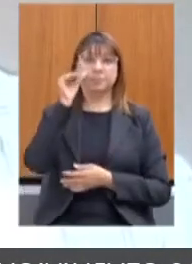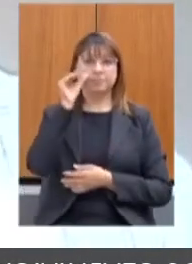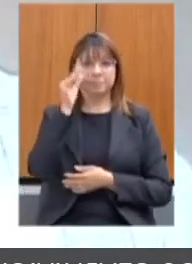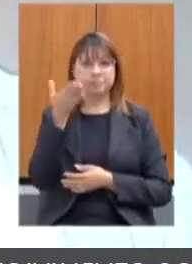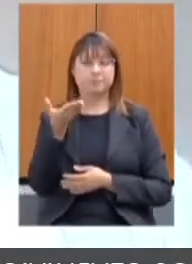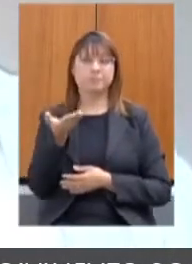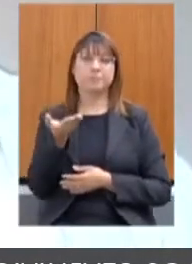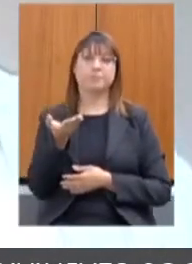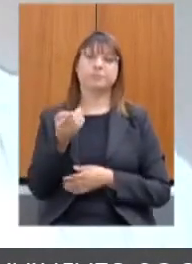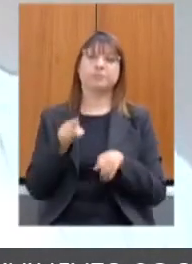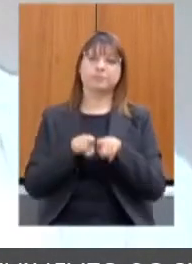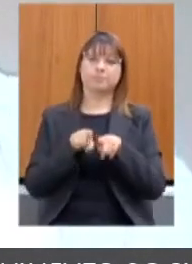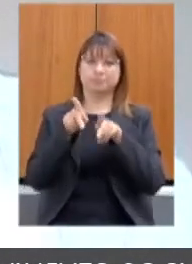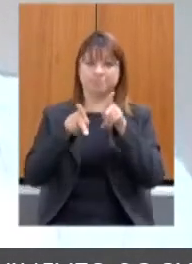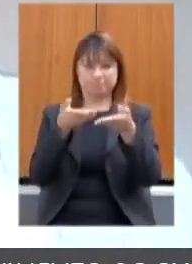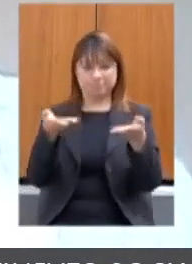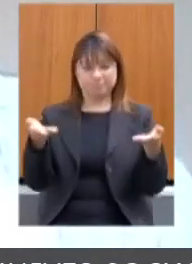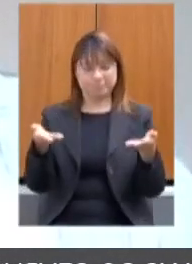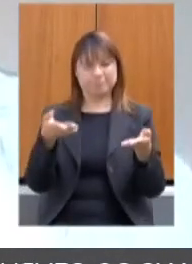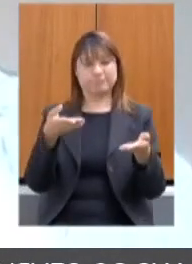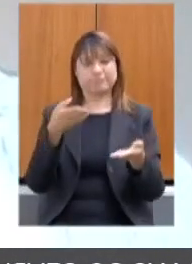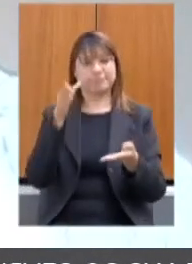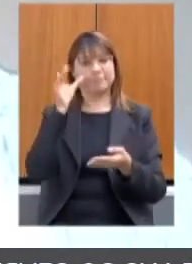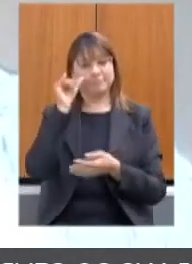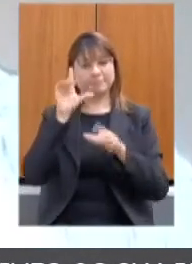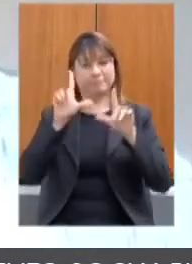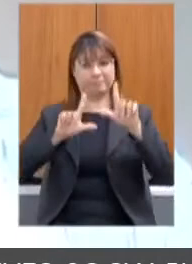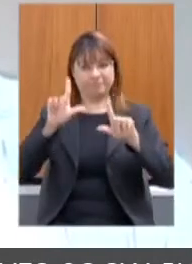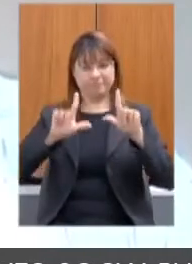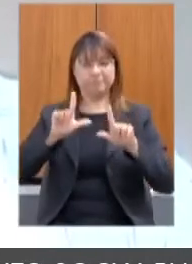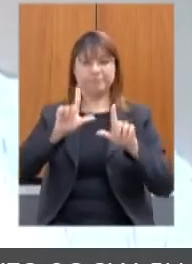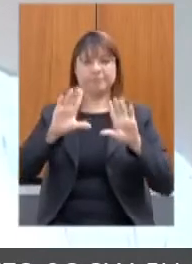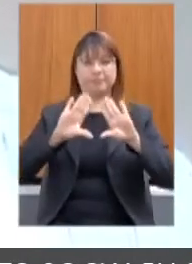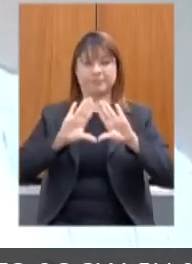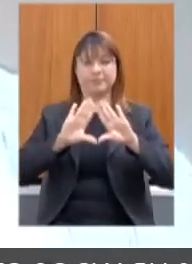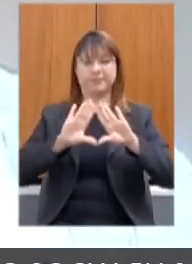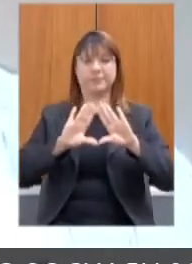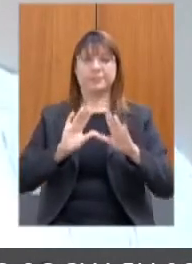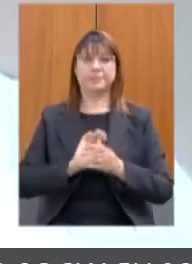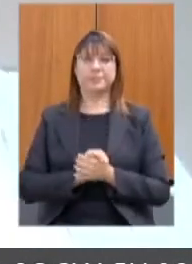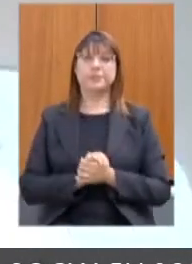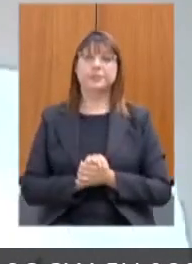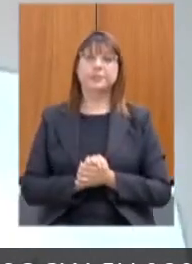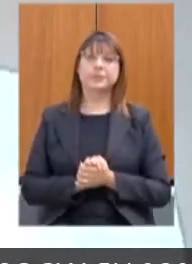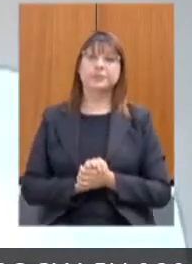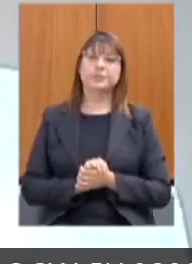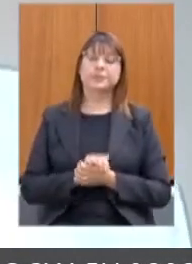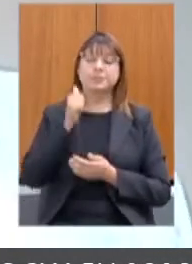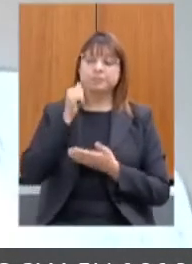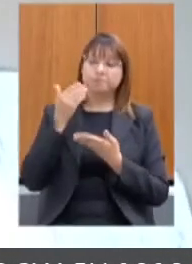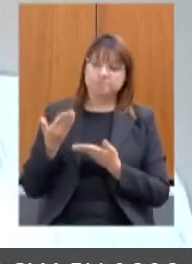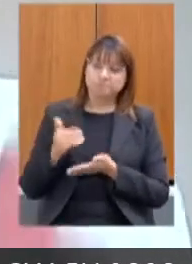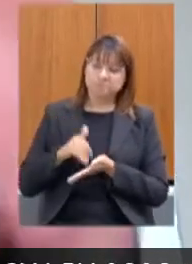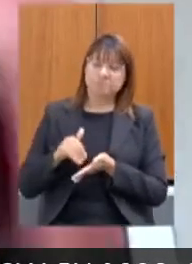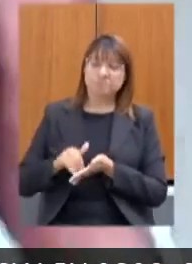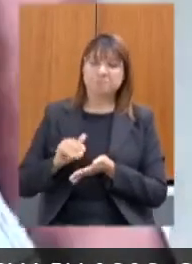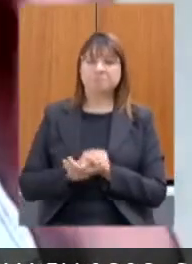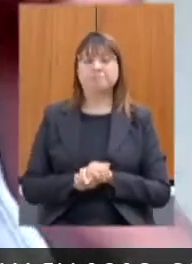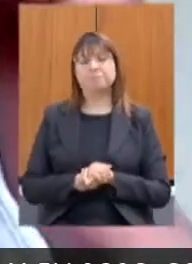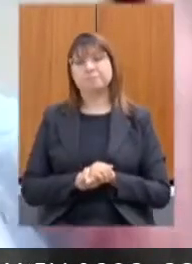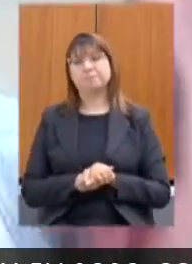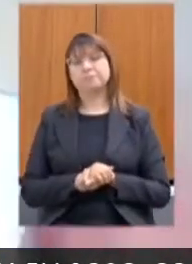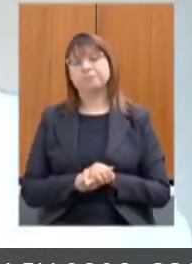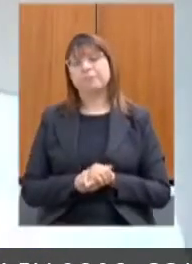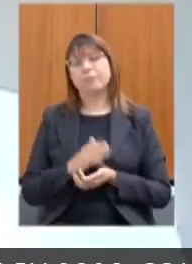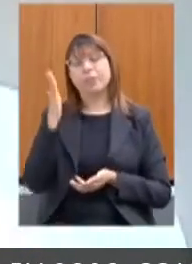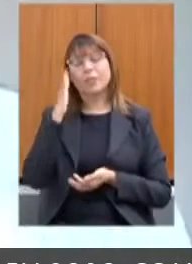a toda a população que acompanha pela TV Assembleia. O Beto Chucar, eu queria saber como tem sido